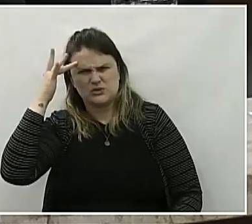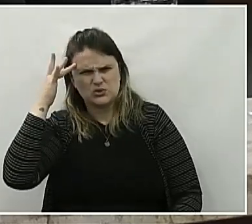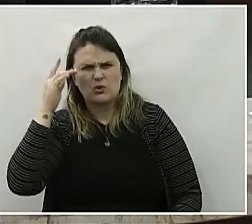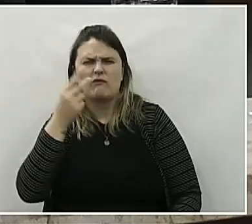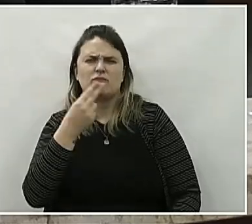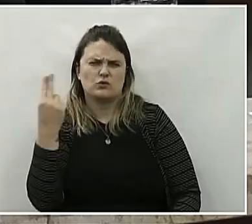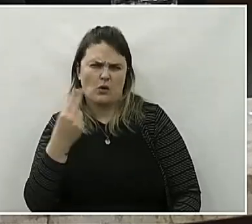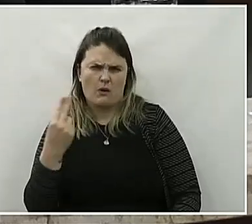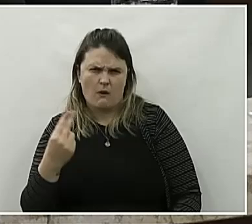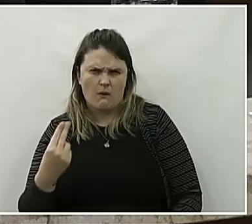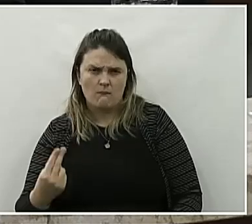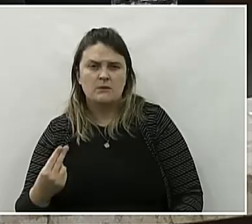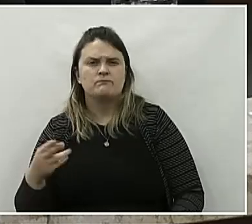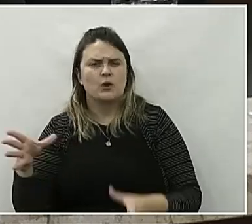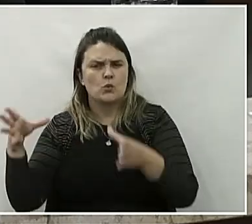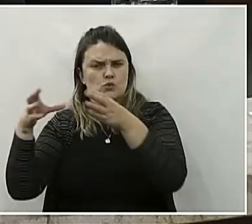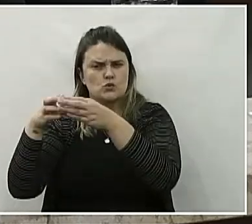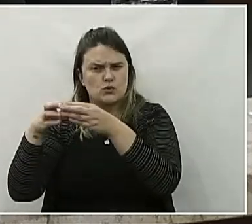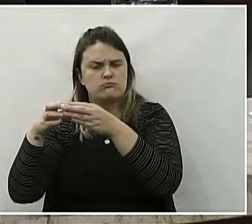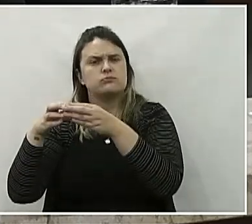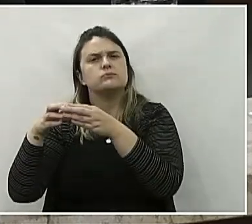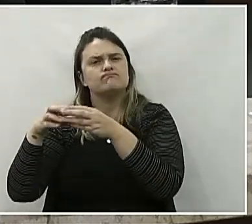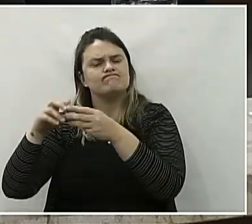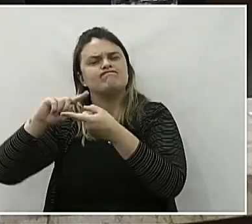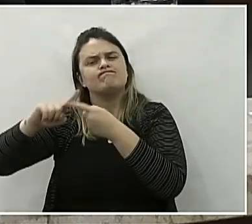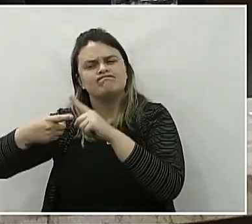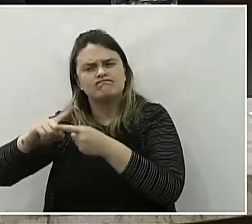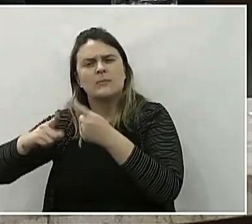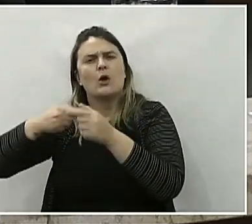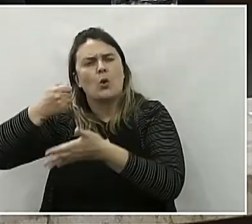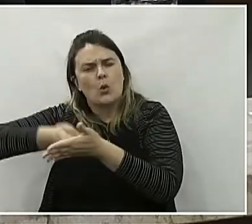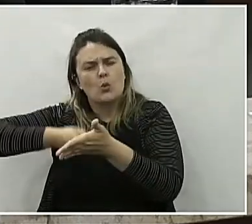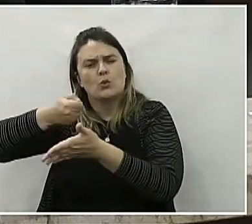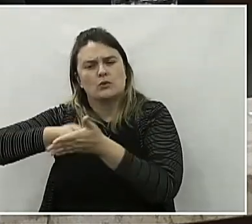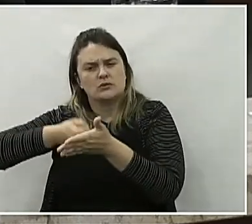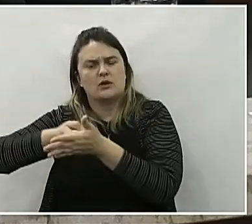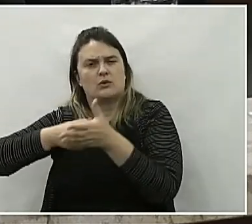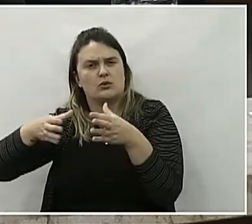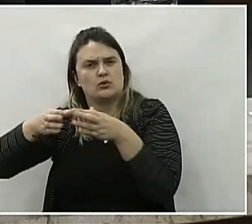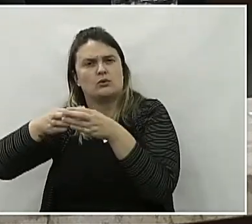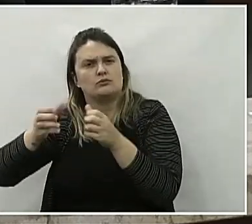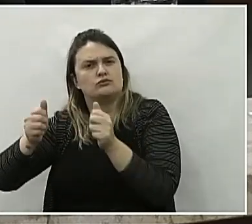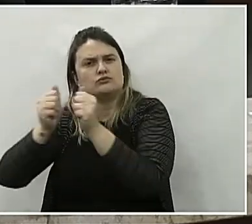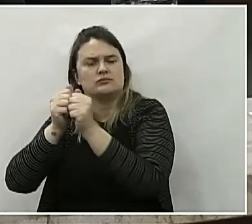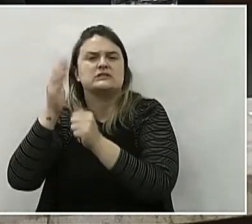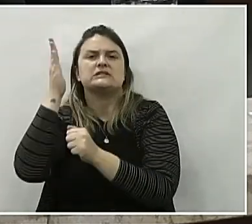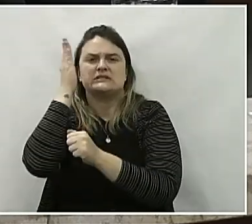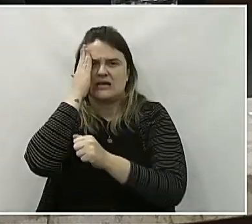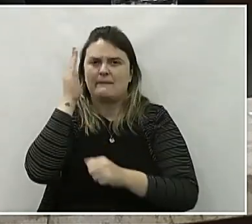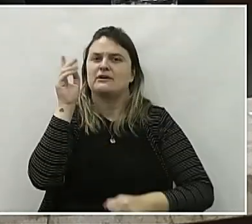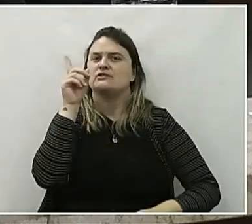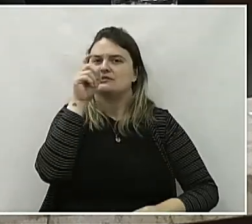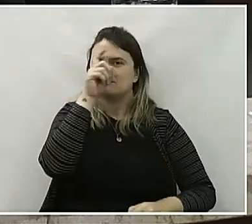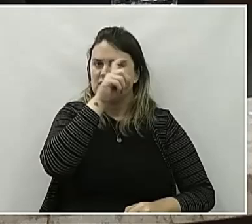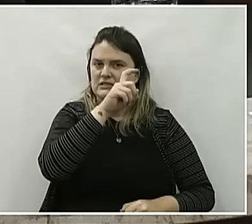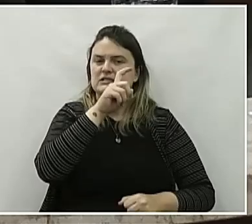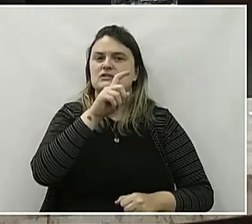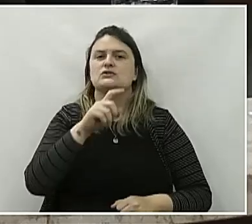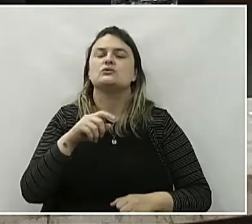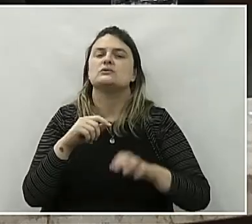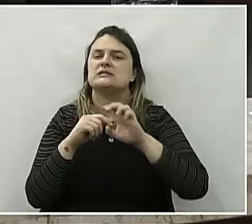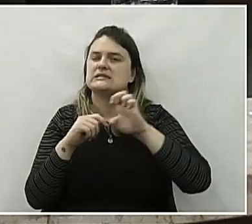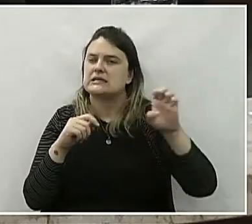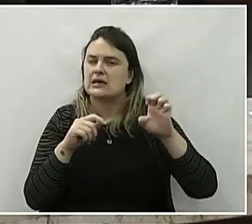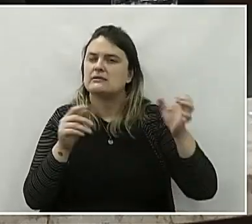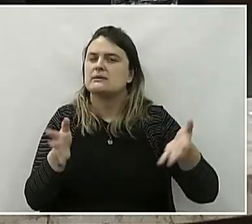o Sabiá, que a gente construiu uma luta, todo mundo junto. e a gente sabe que é difícil para a ala da esquerda e